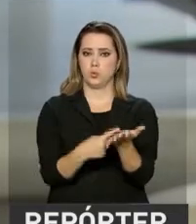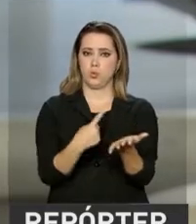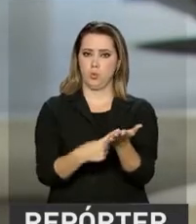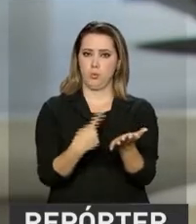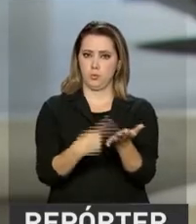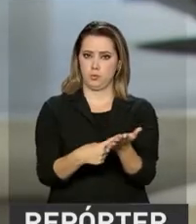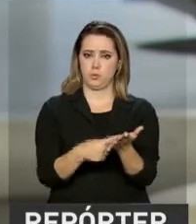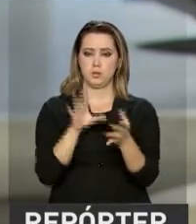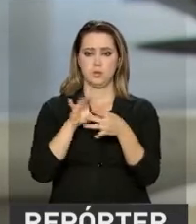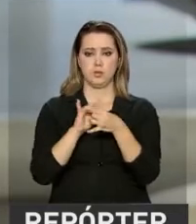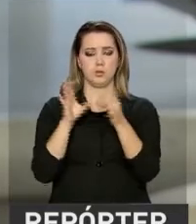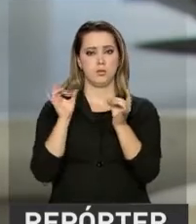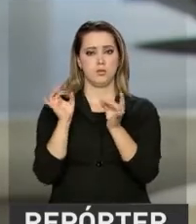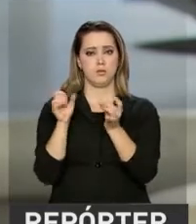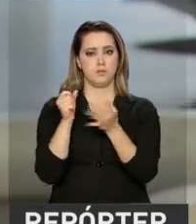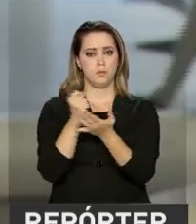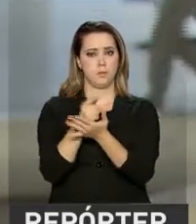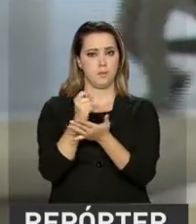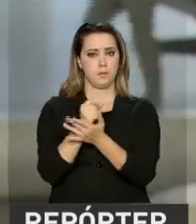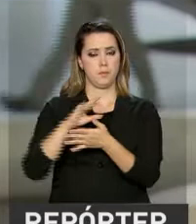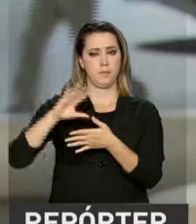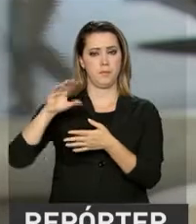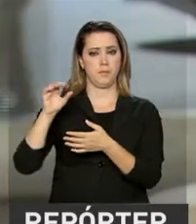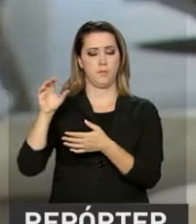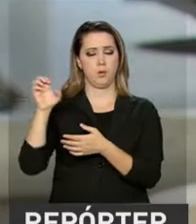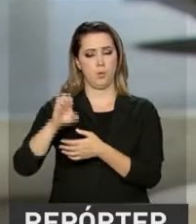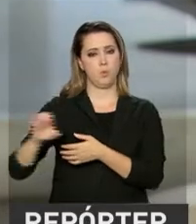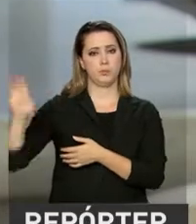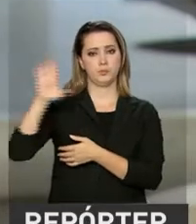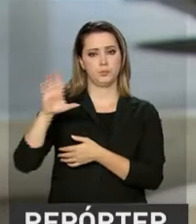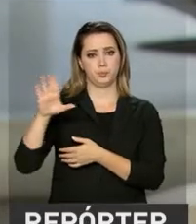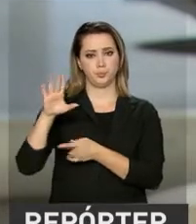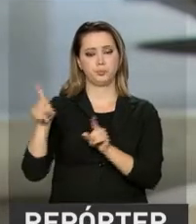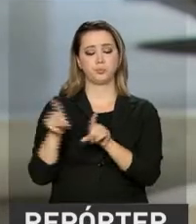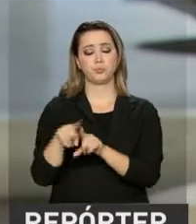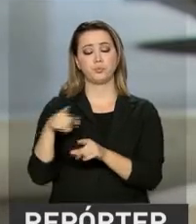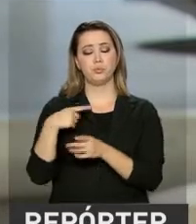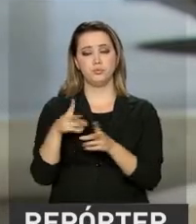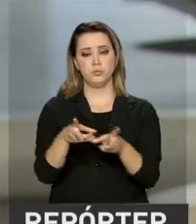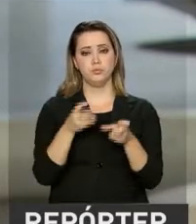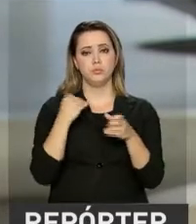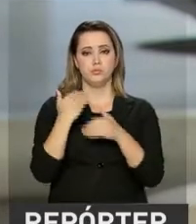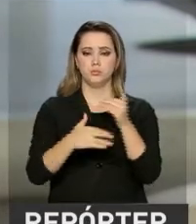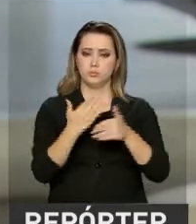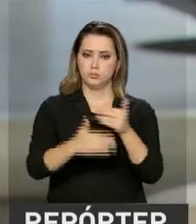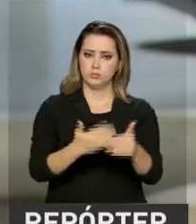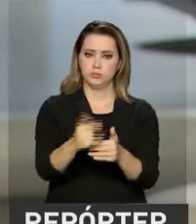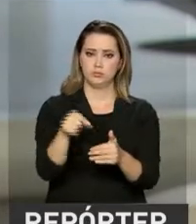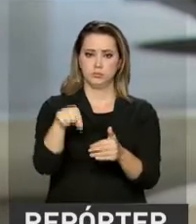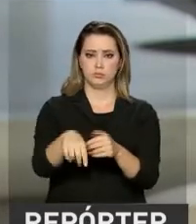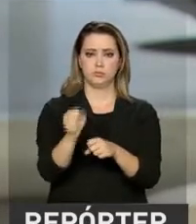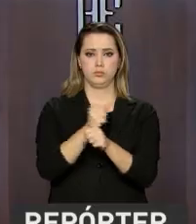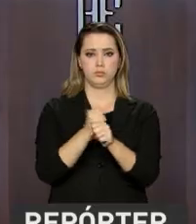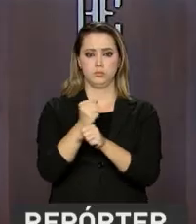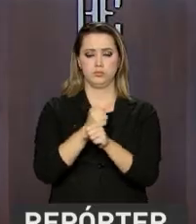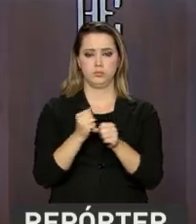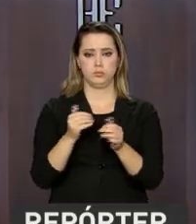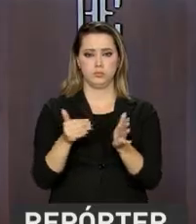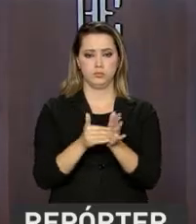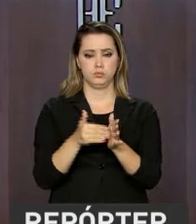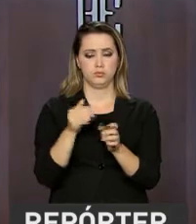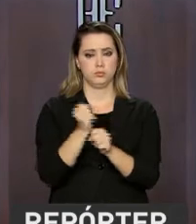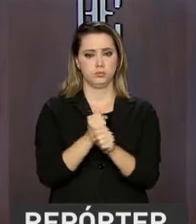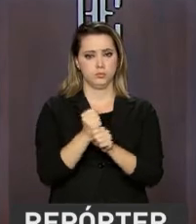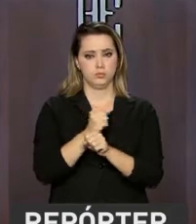de livre comércio com a União Europeia. A expectativa é que as negociações avancem até o fim deste ano. Há muito